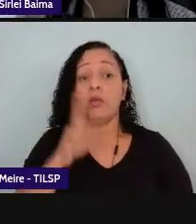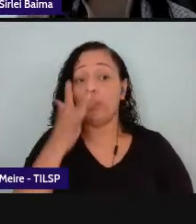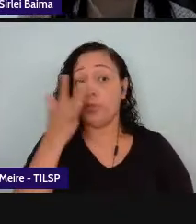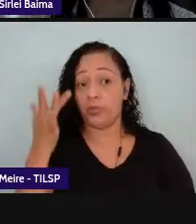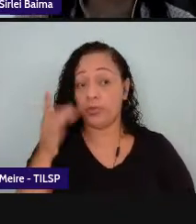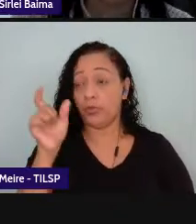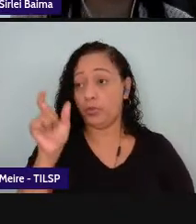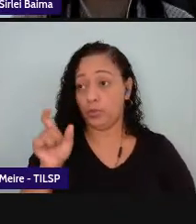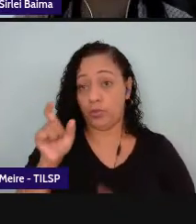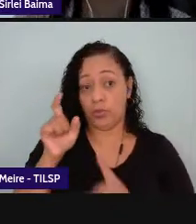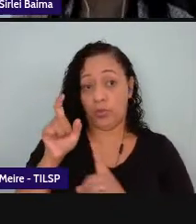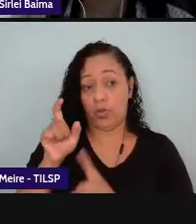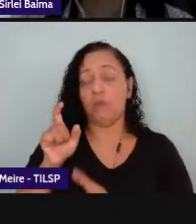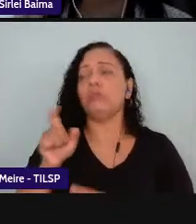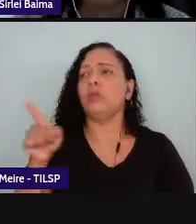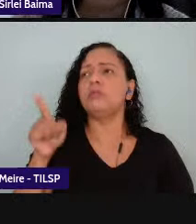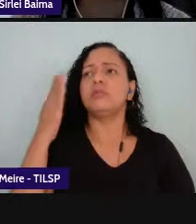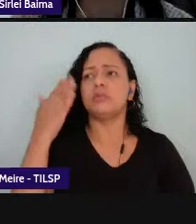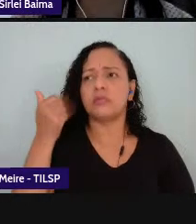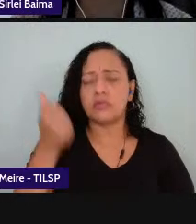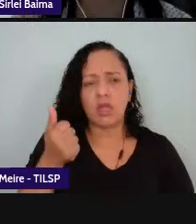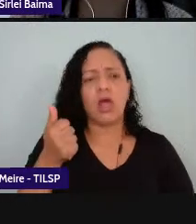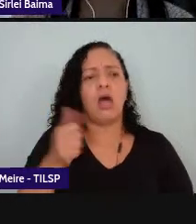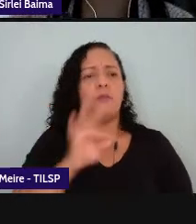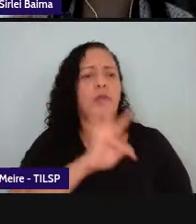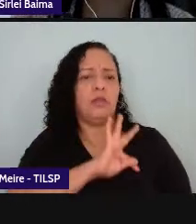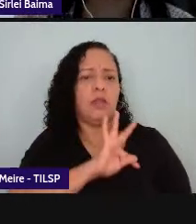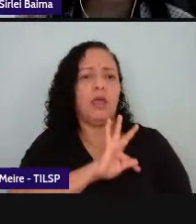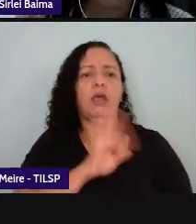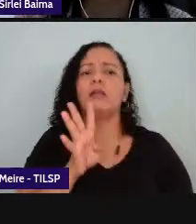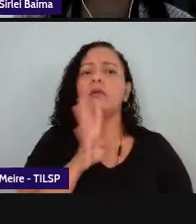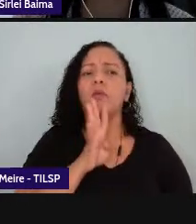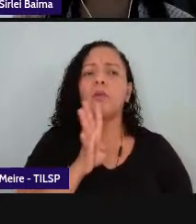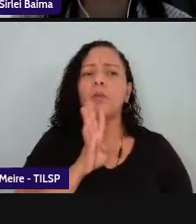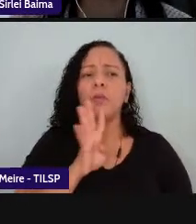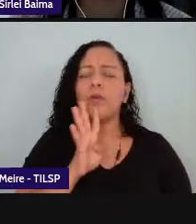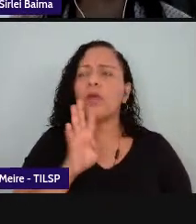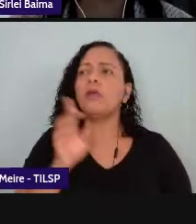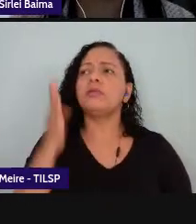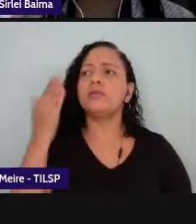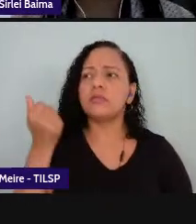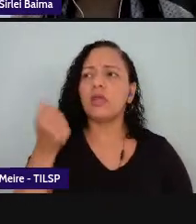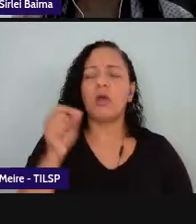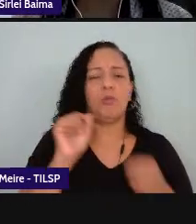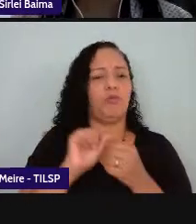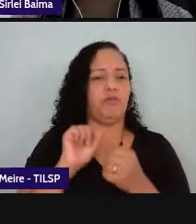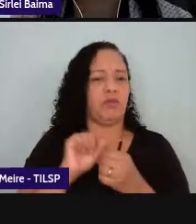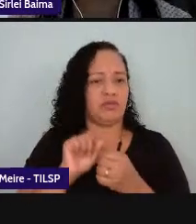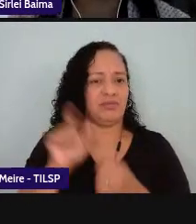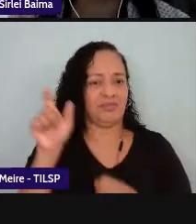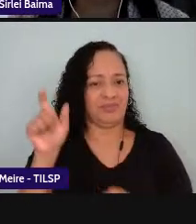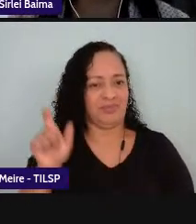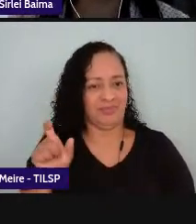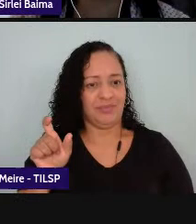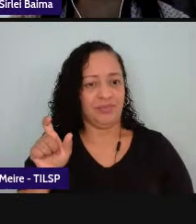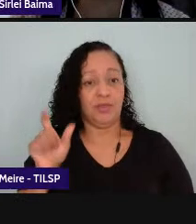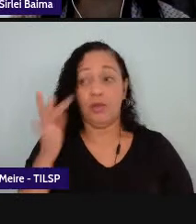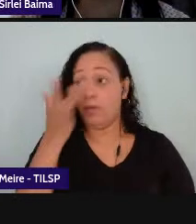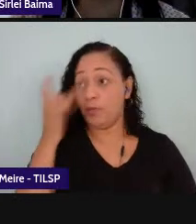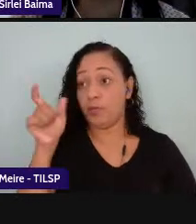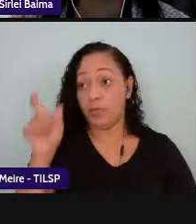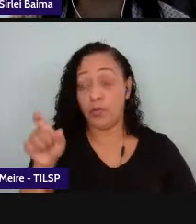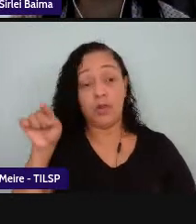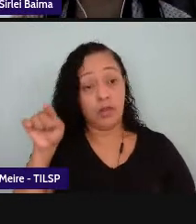é aquele que domina a técnica que conhece que ele sabe fazer ele também é um